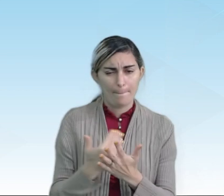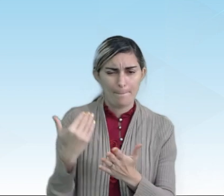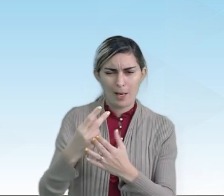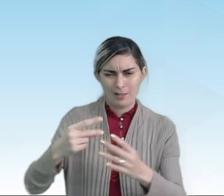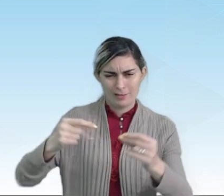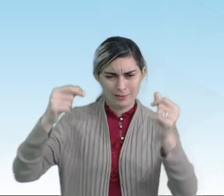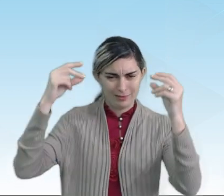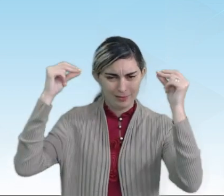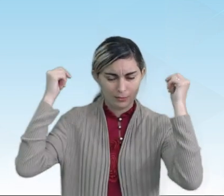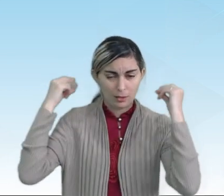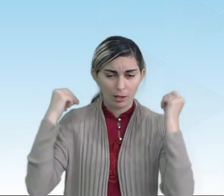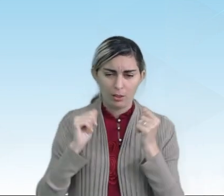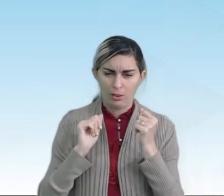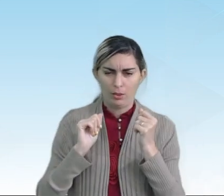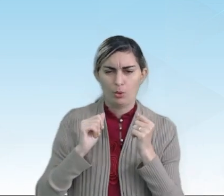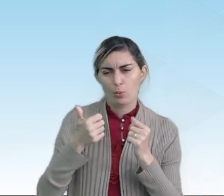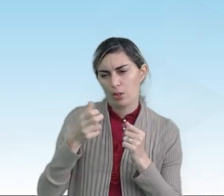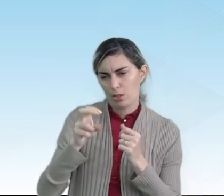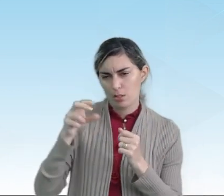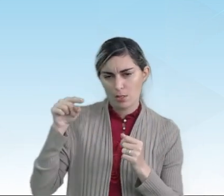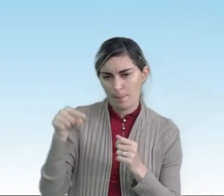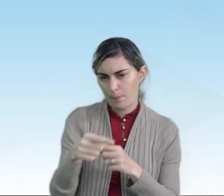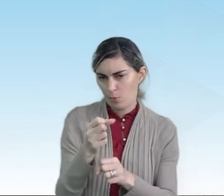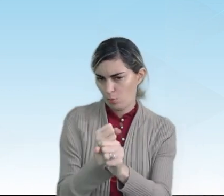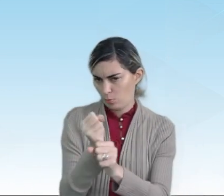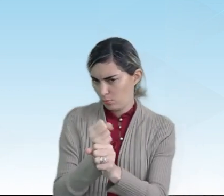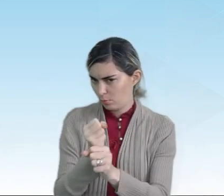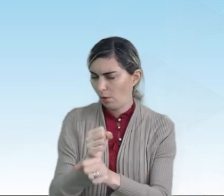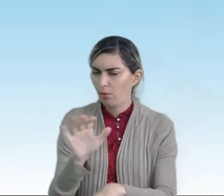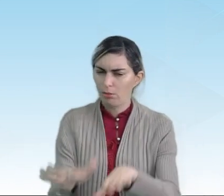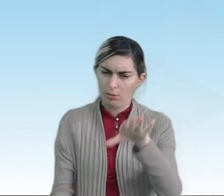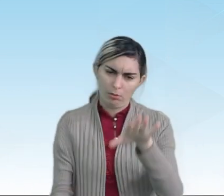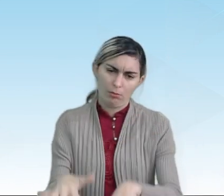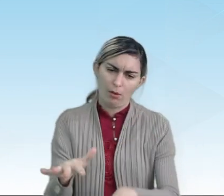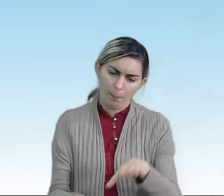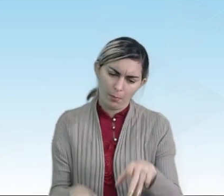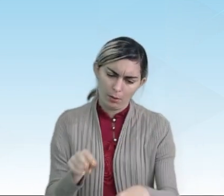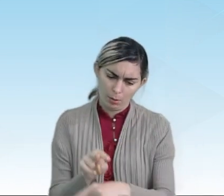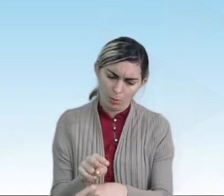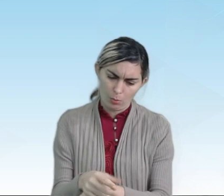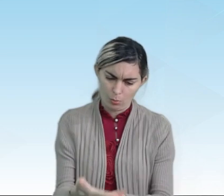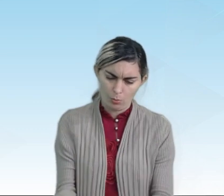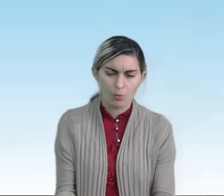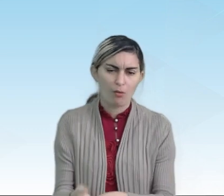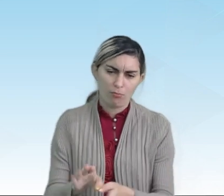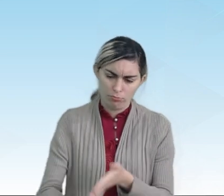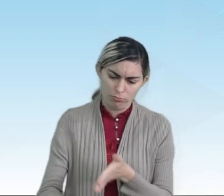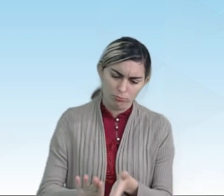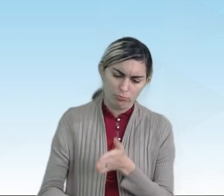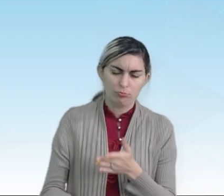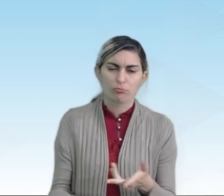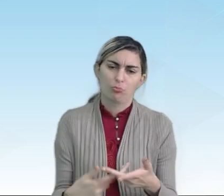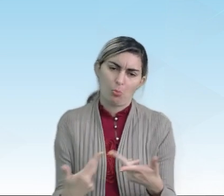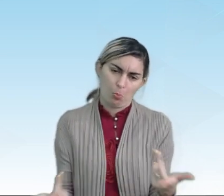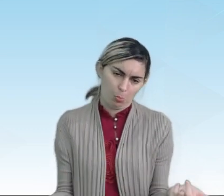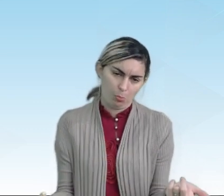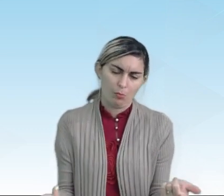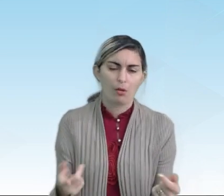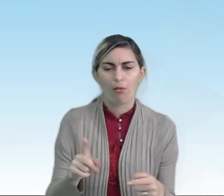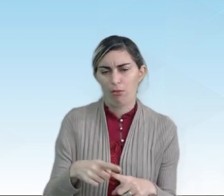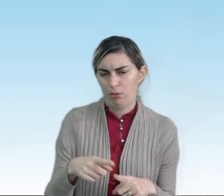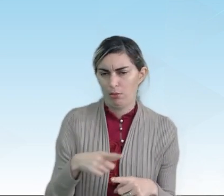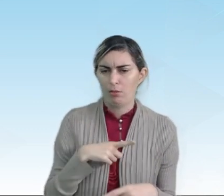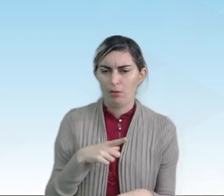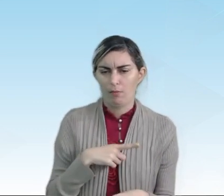antigo do que 11 mil anos. A depender do estado da conservação, restos ou vestígios que